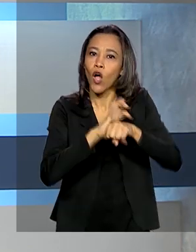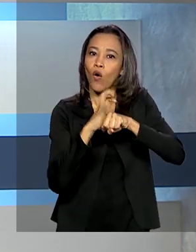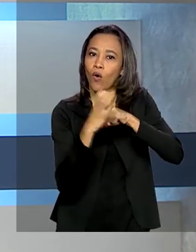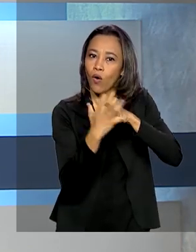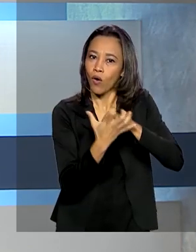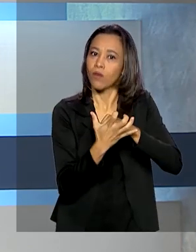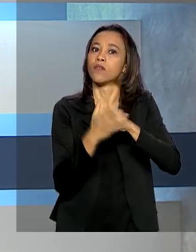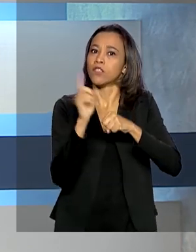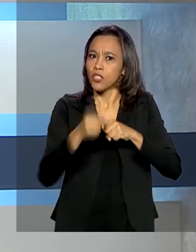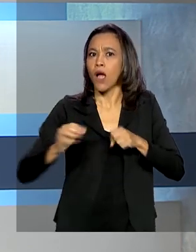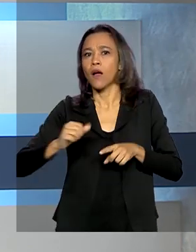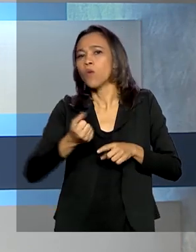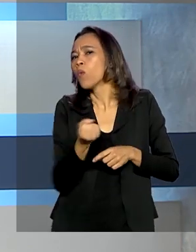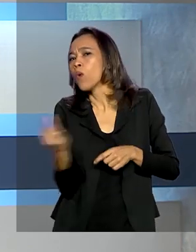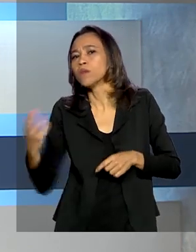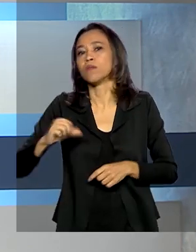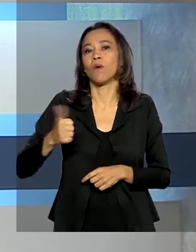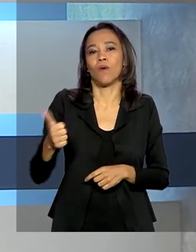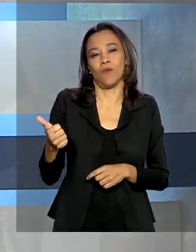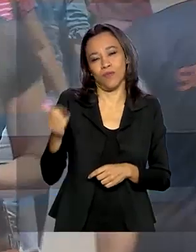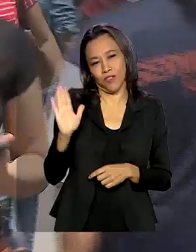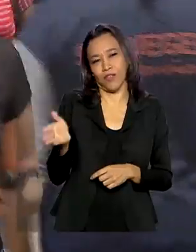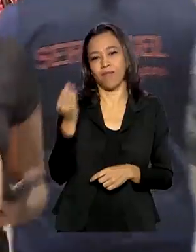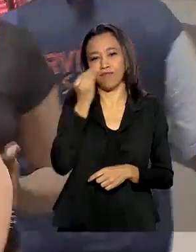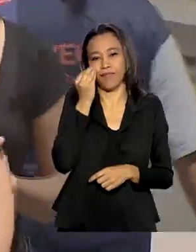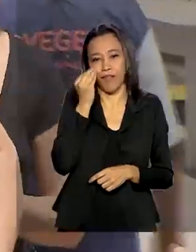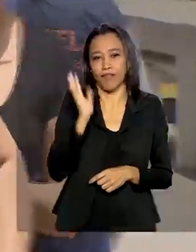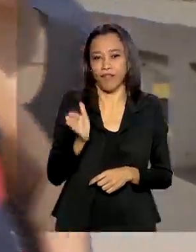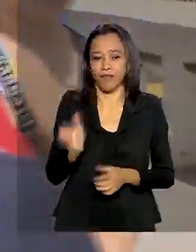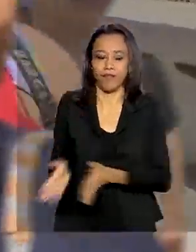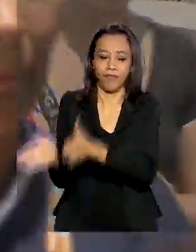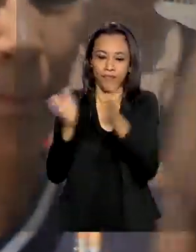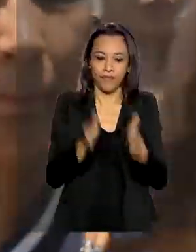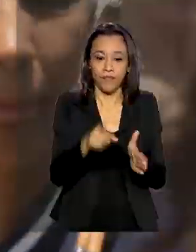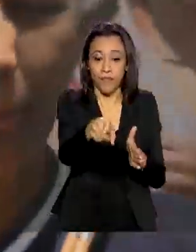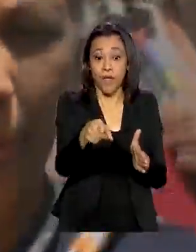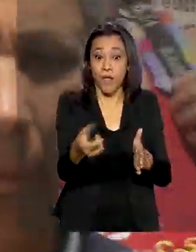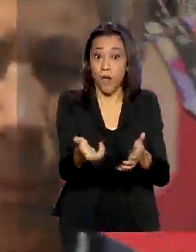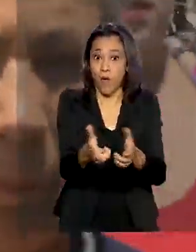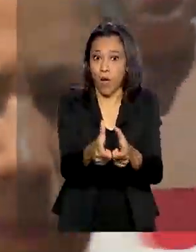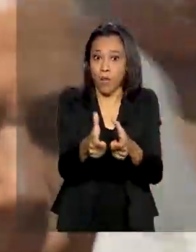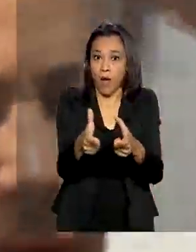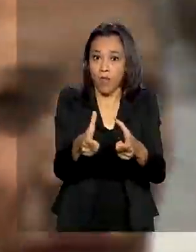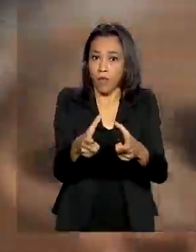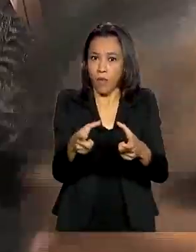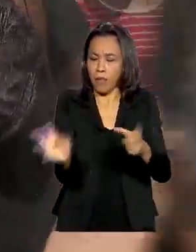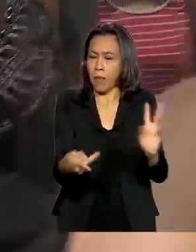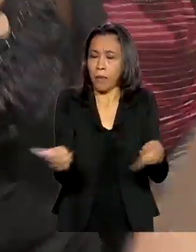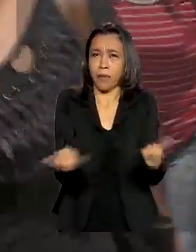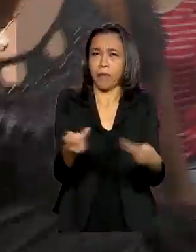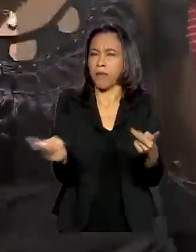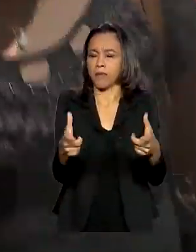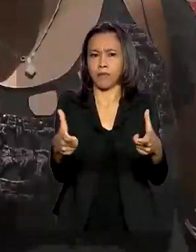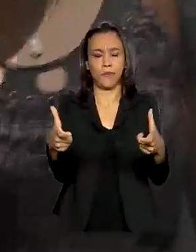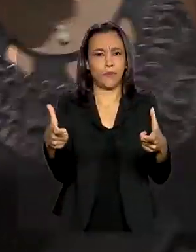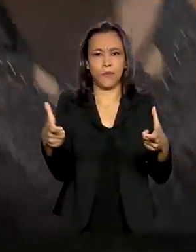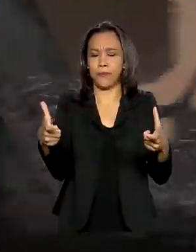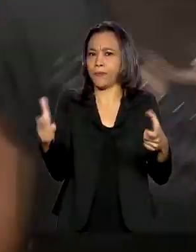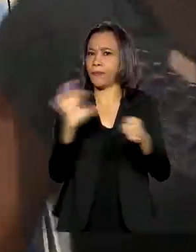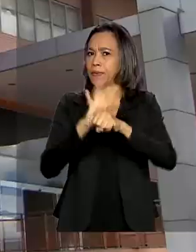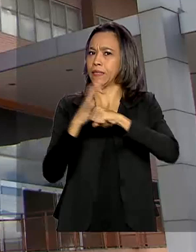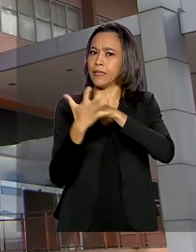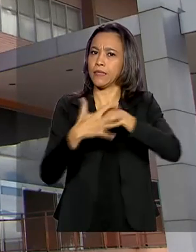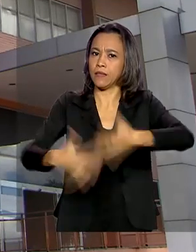direcionados aos serviços de saúde. Com a estimativa de crescimento de casos suspeitos do novo